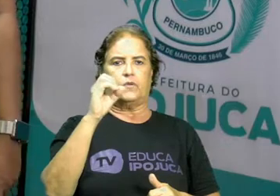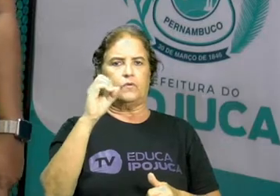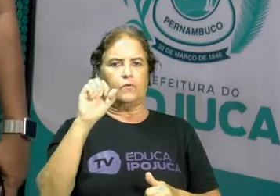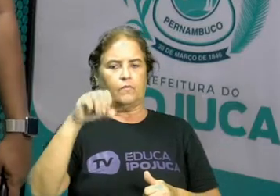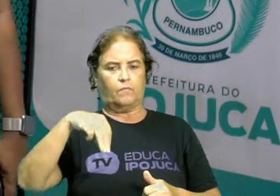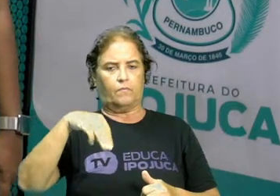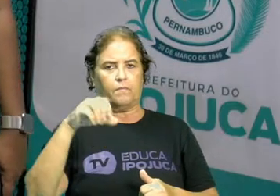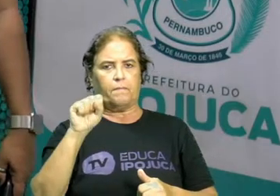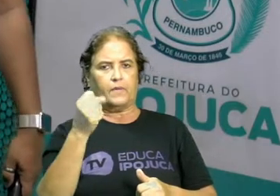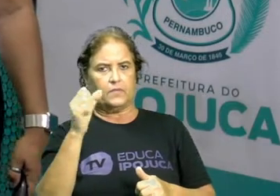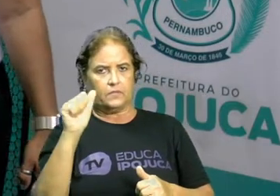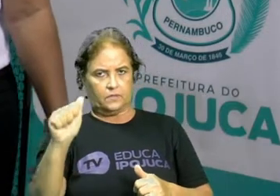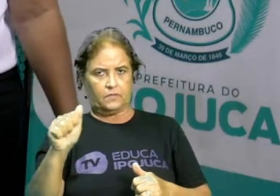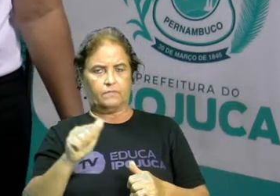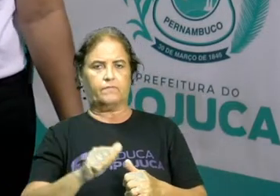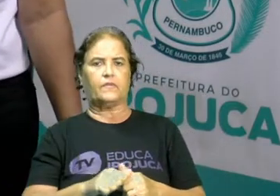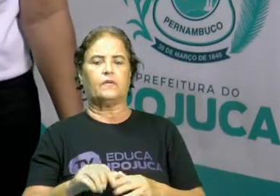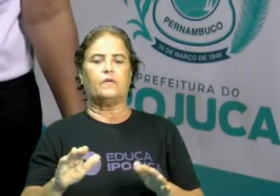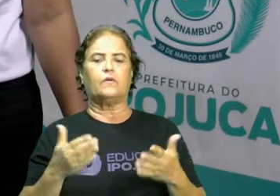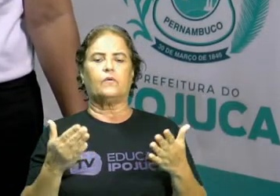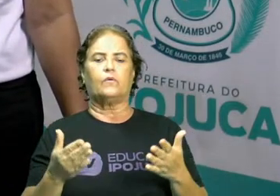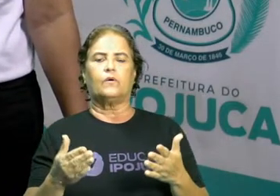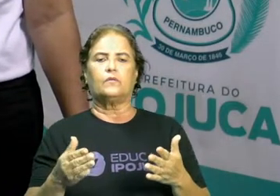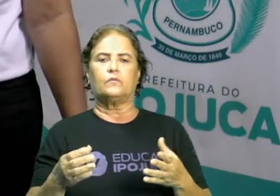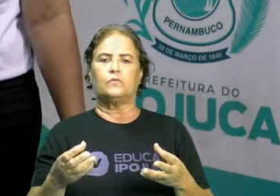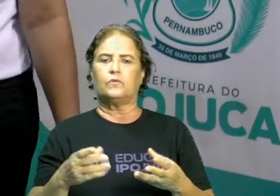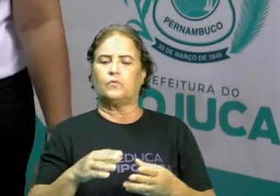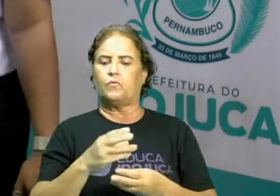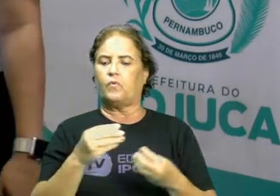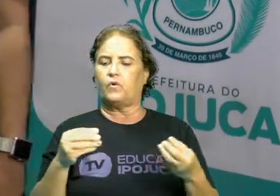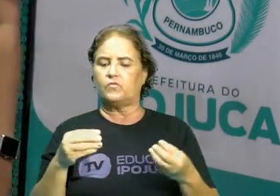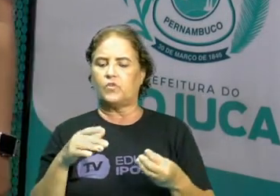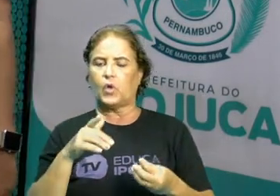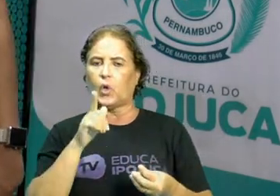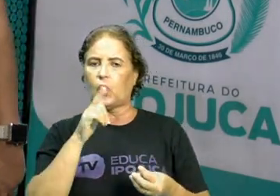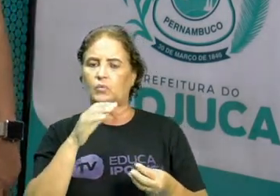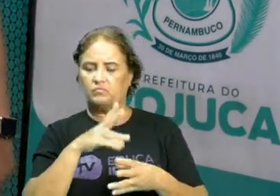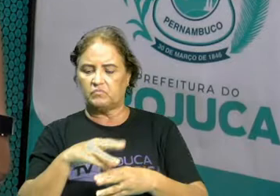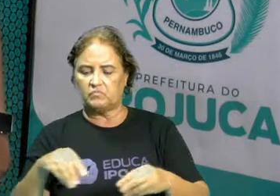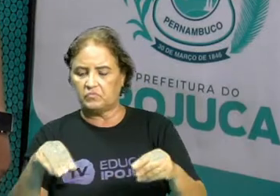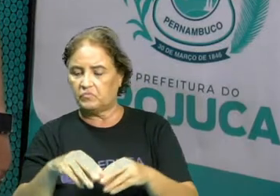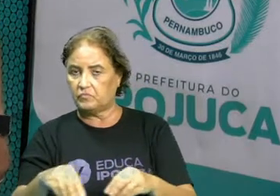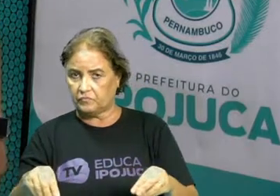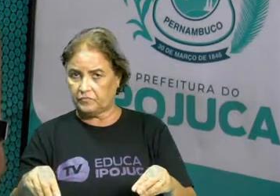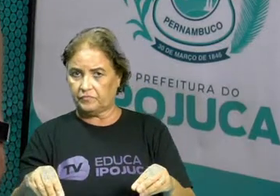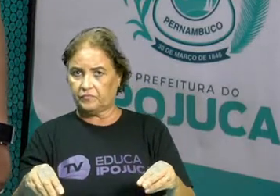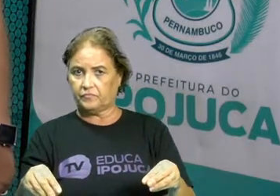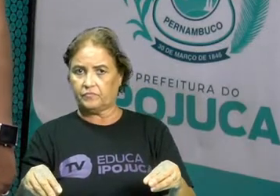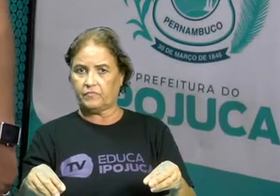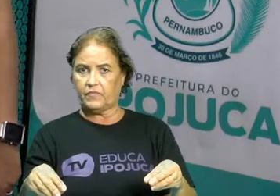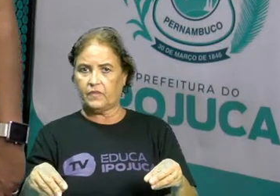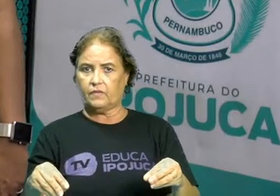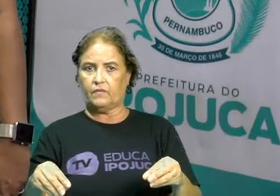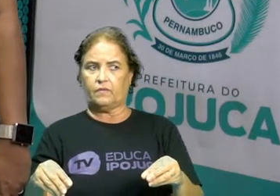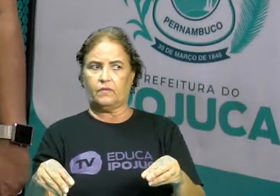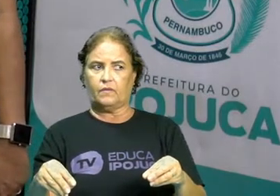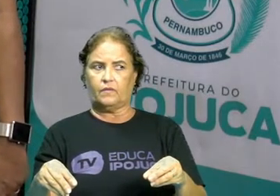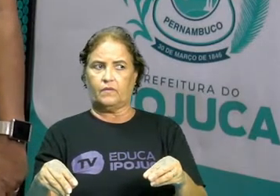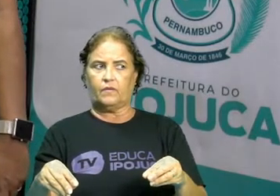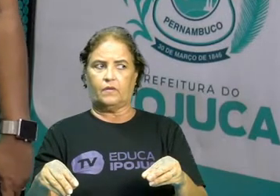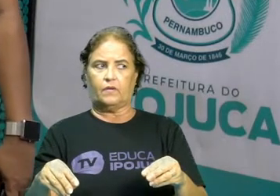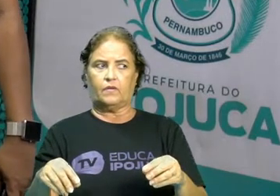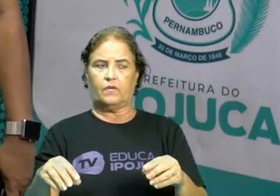pego os nossos restos orgânicos. Certo? Então, esse resto orgânico,